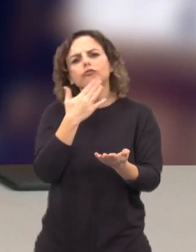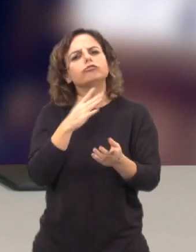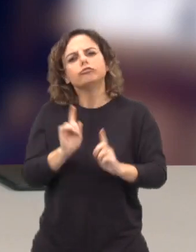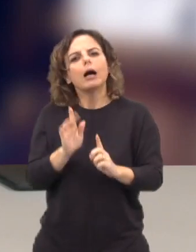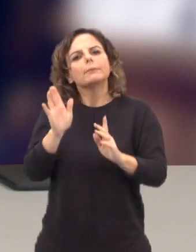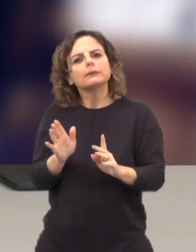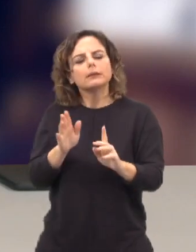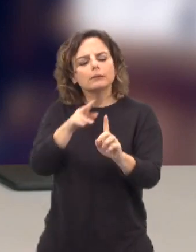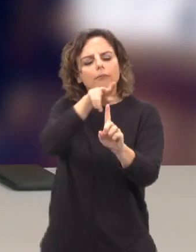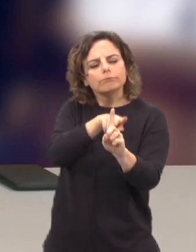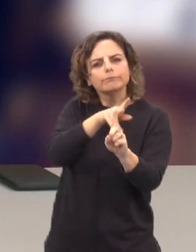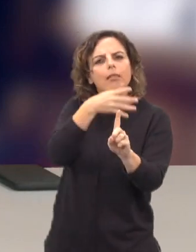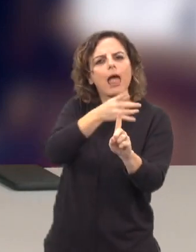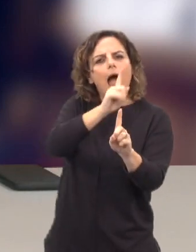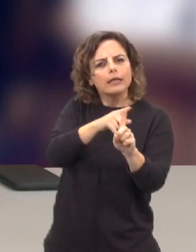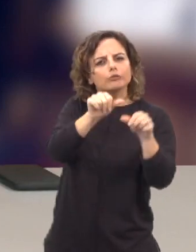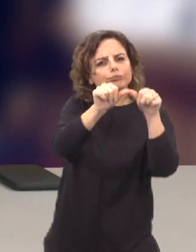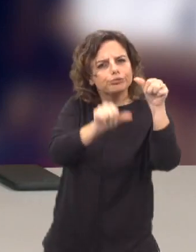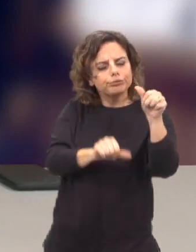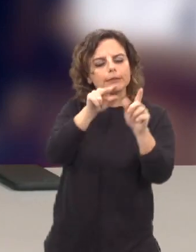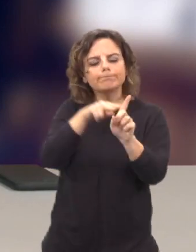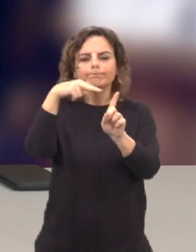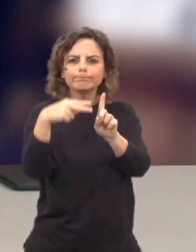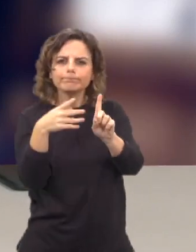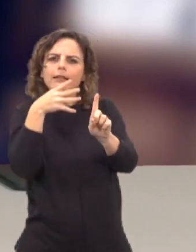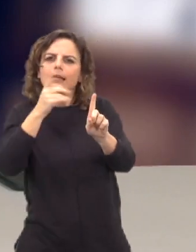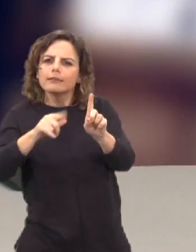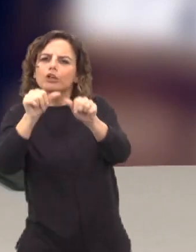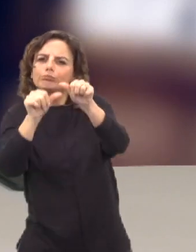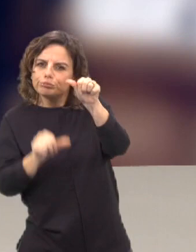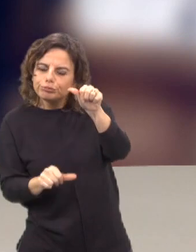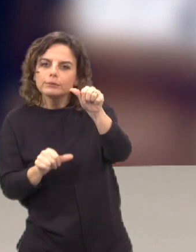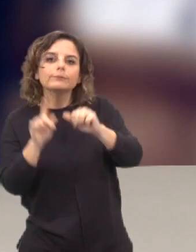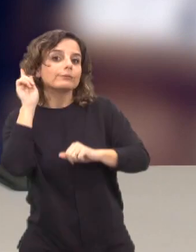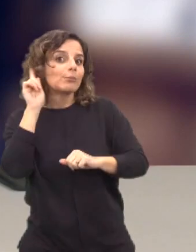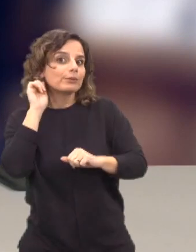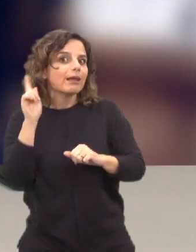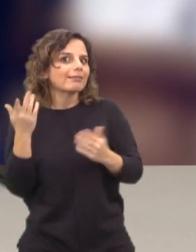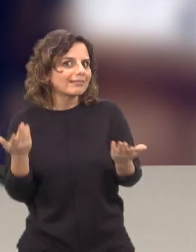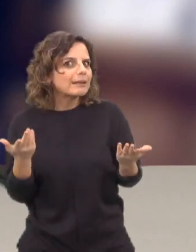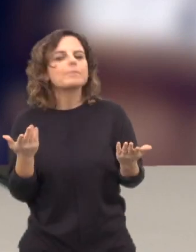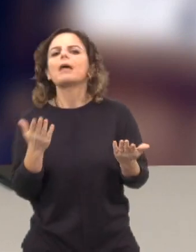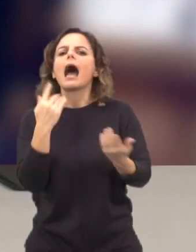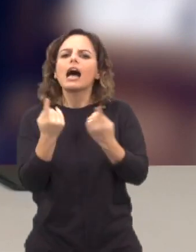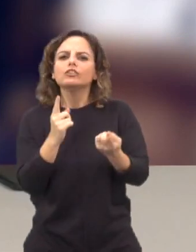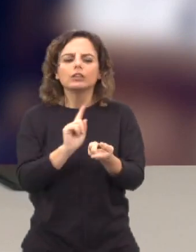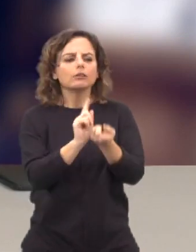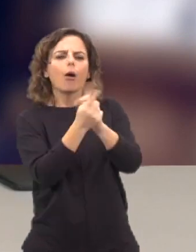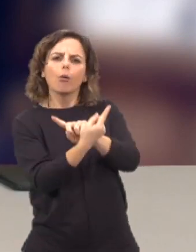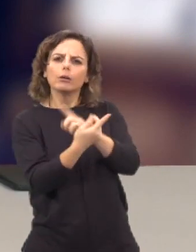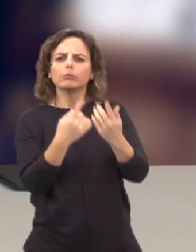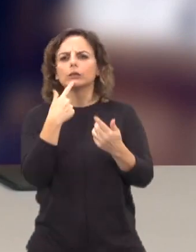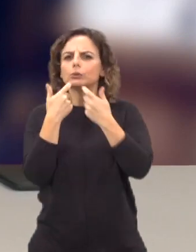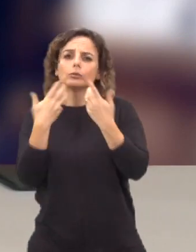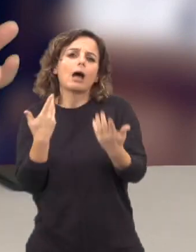É importante ouvir as partes que têm interesses em cada matéria. Mas, também, o contraditório não resolve tudo. Muitas vezes temos